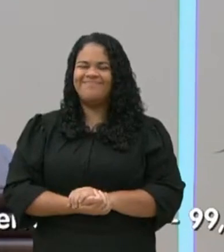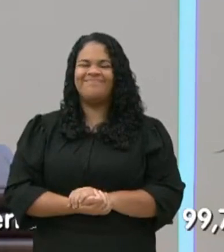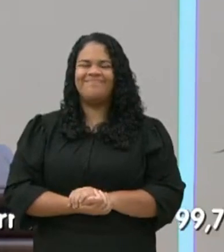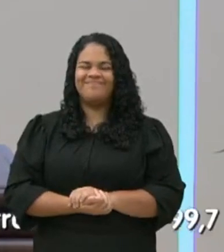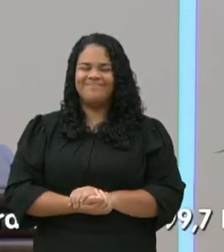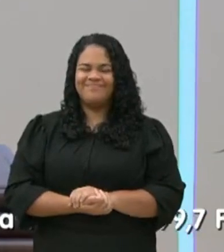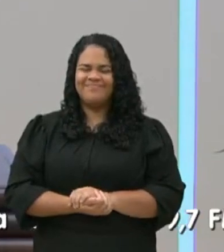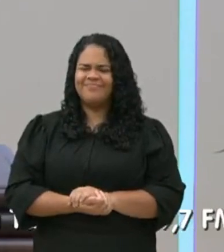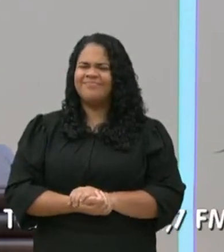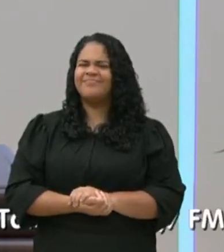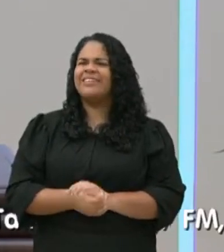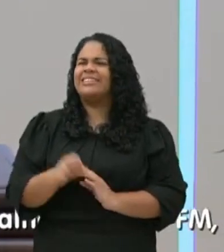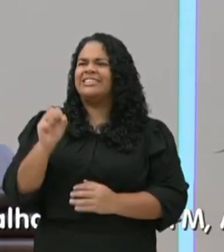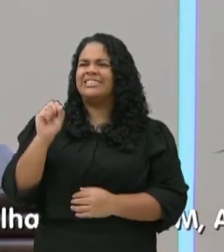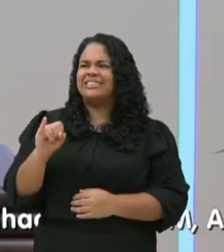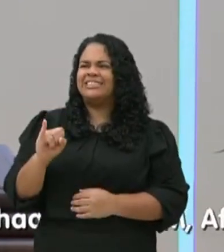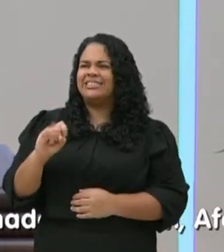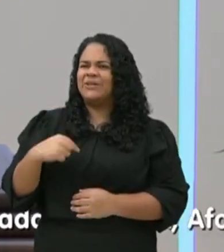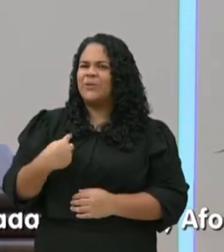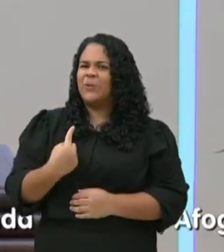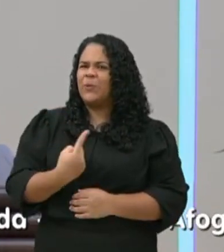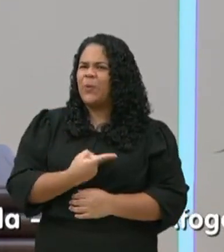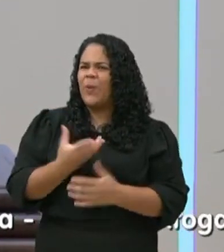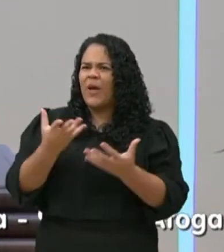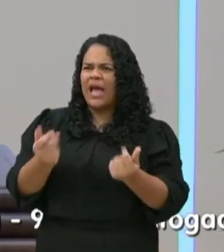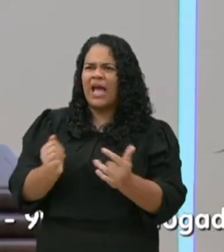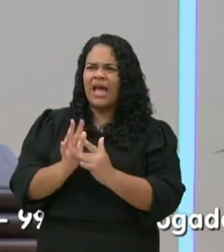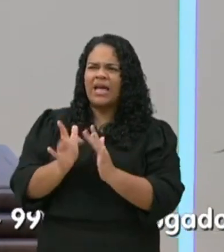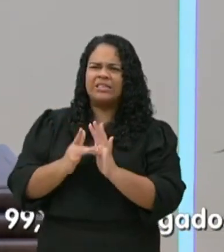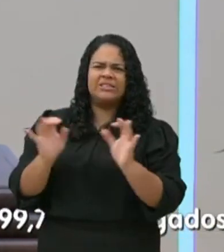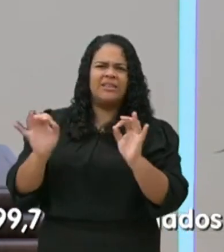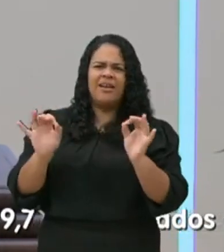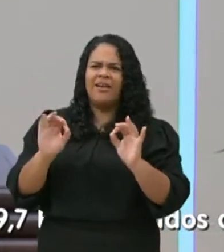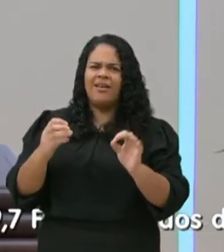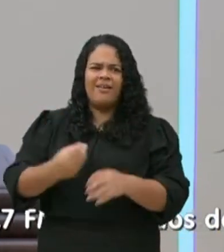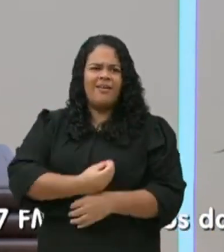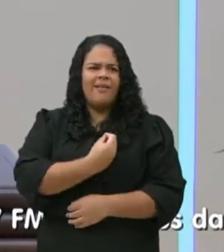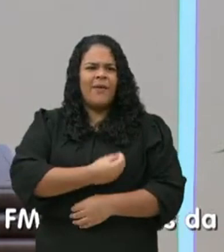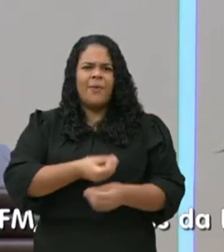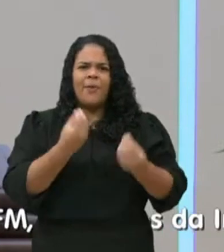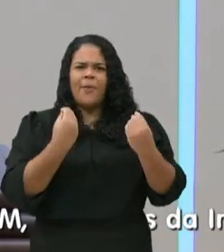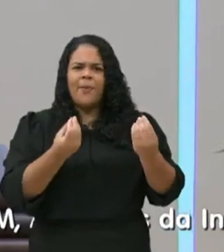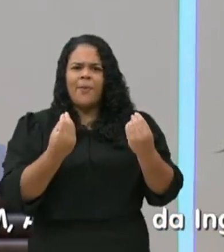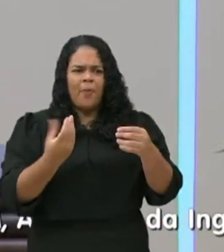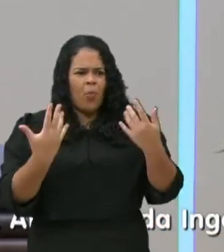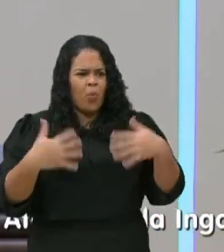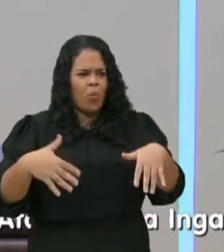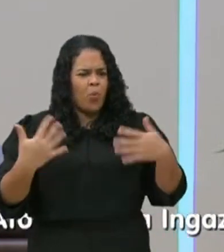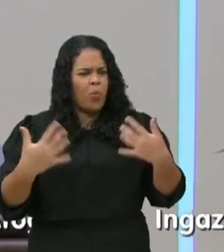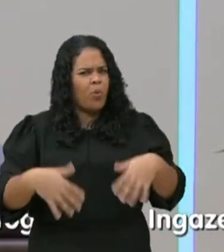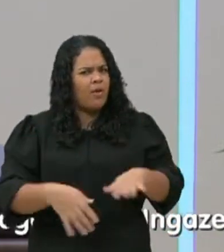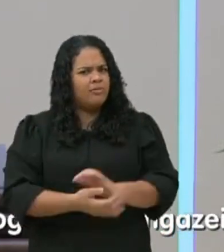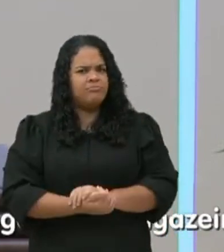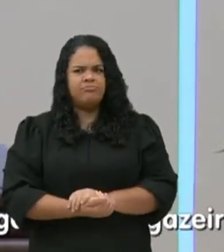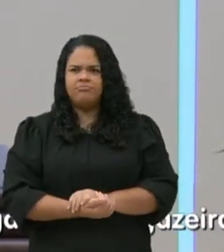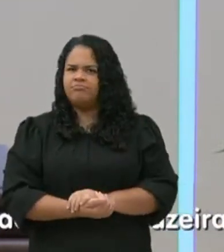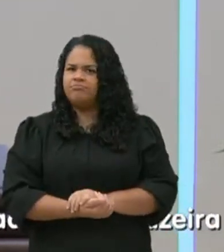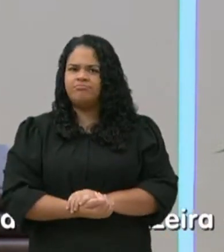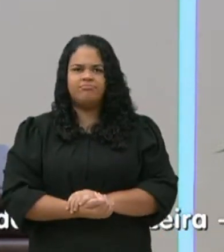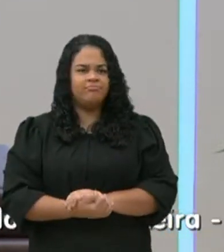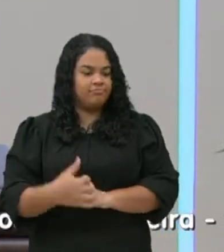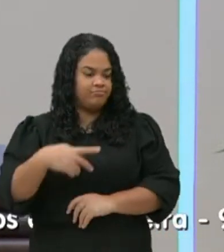seríamos nós se não tivéssemos a salvação? O apóstolo São Paulo disse que nós seríamos os mais